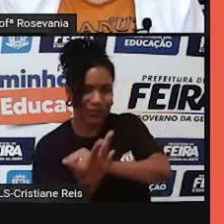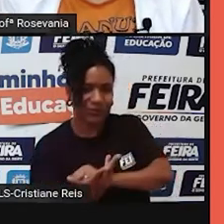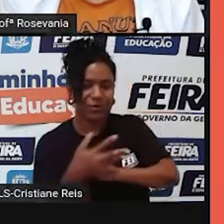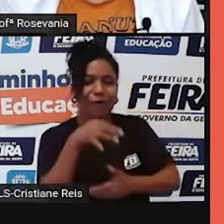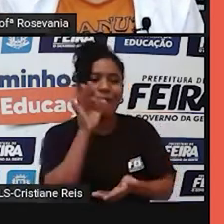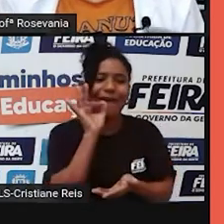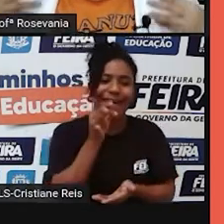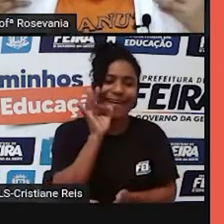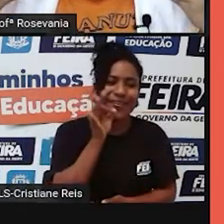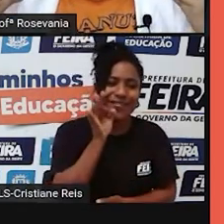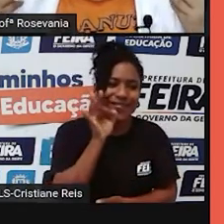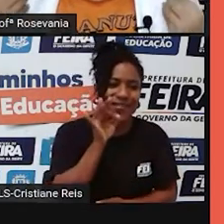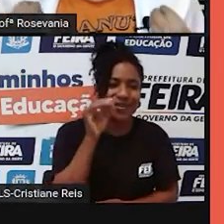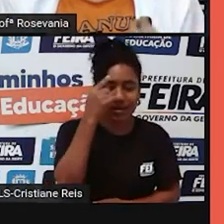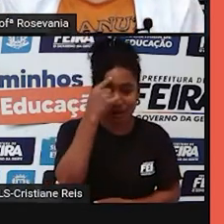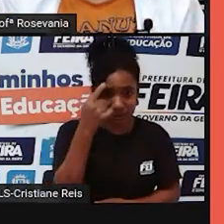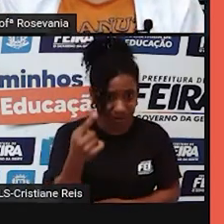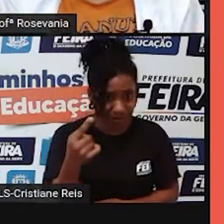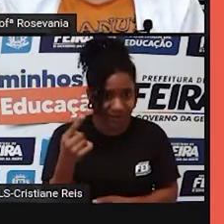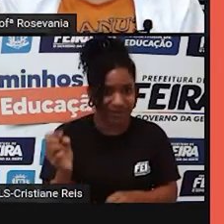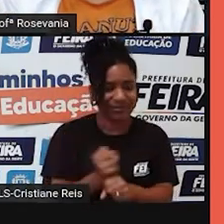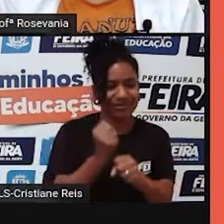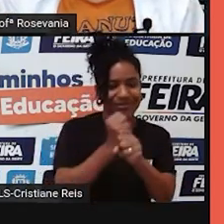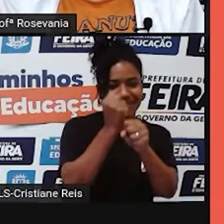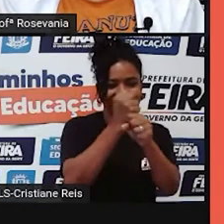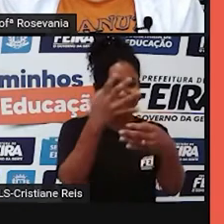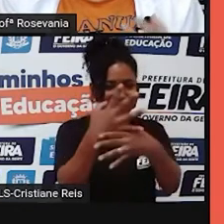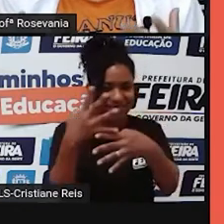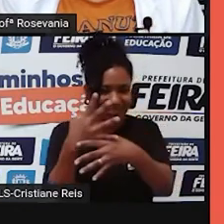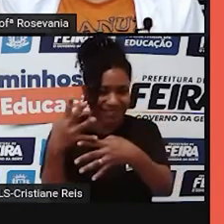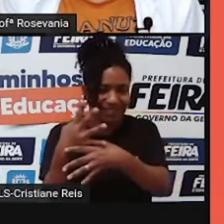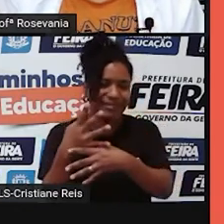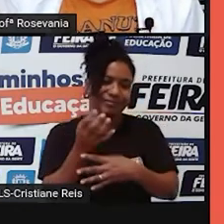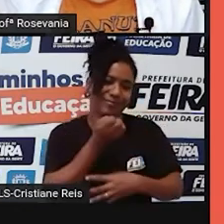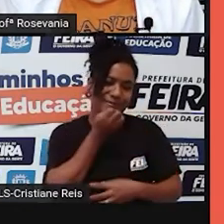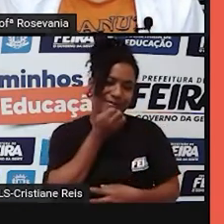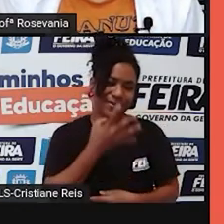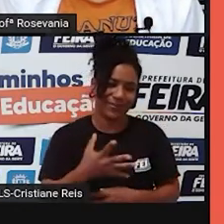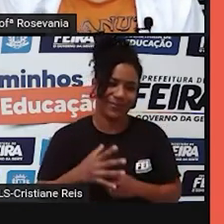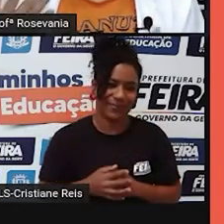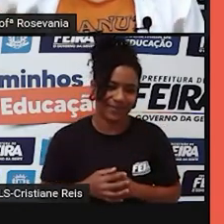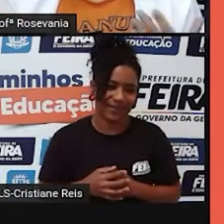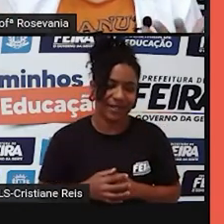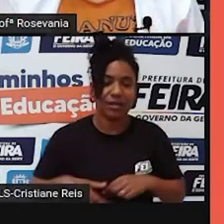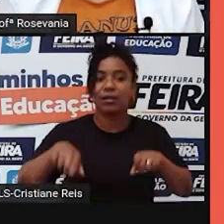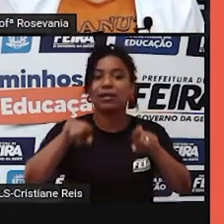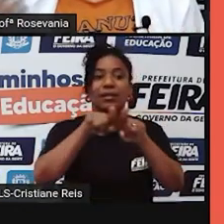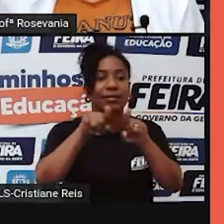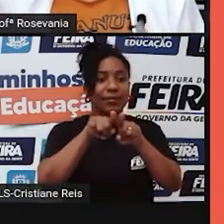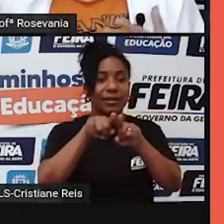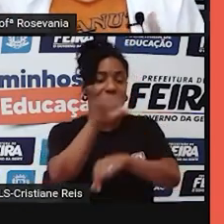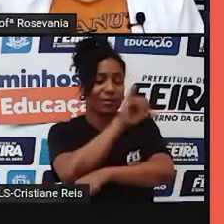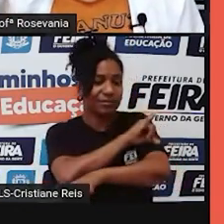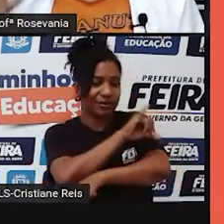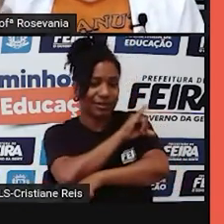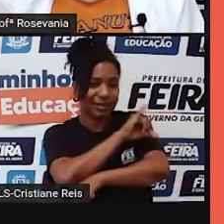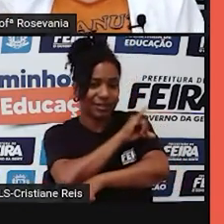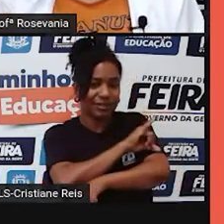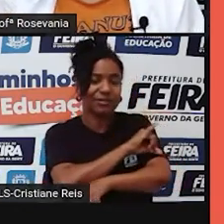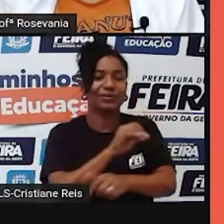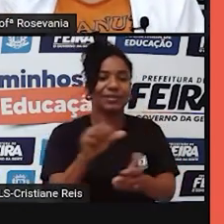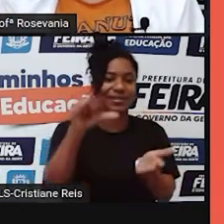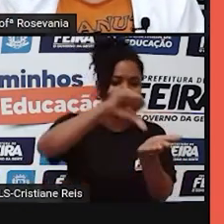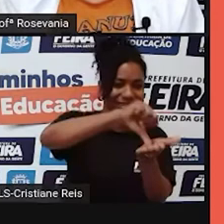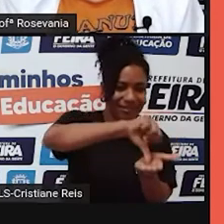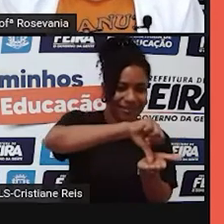urbanização, ainda tem a questão, né, de ter mudado o poder político para o Rio de Janeiro, depois do Rio de Janeiro ter mudado